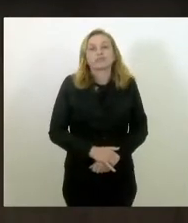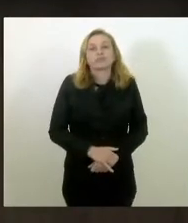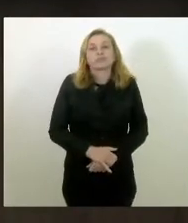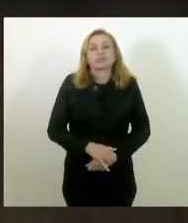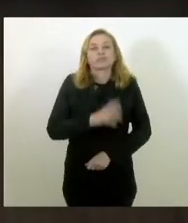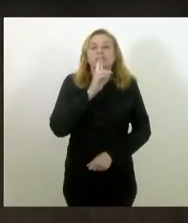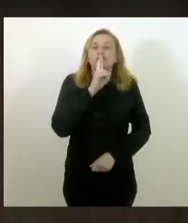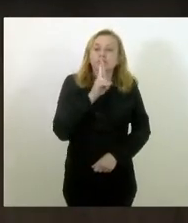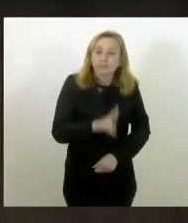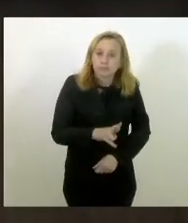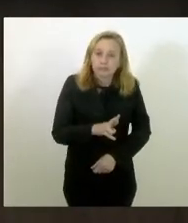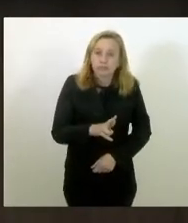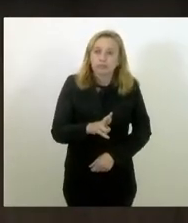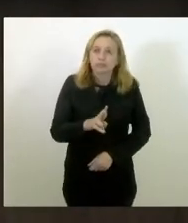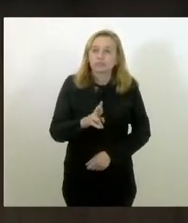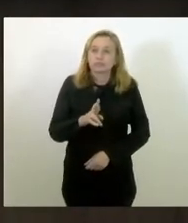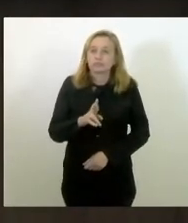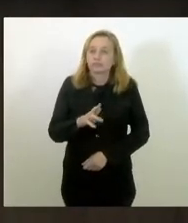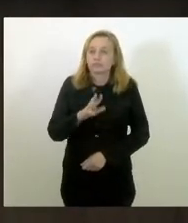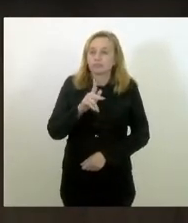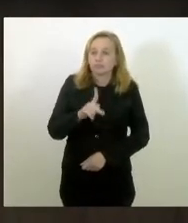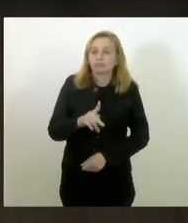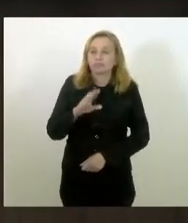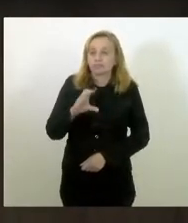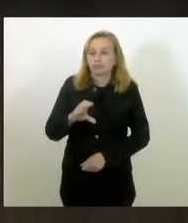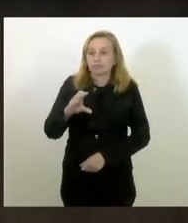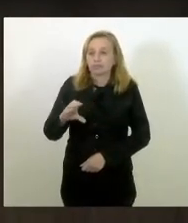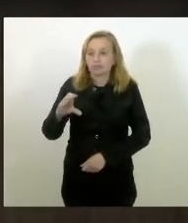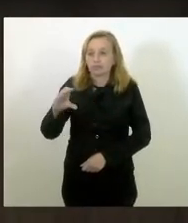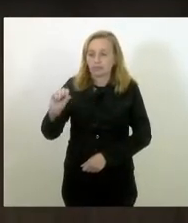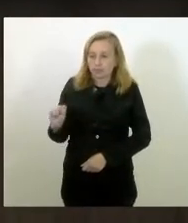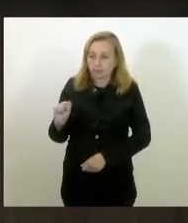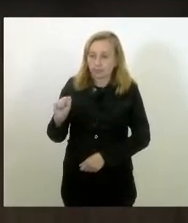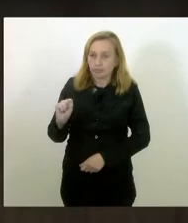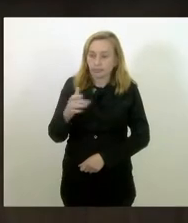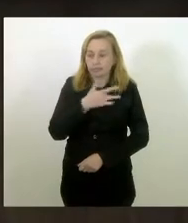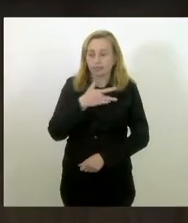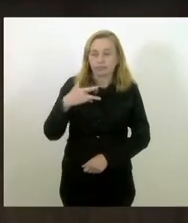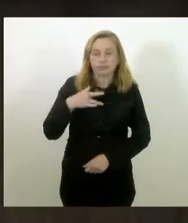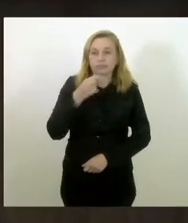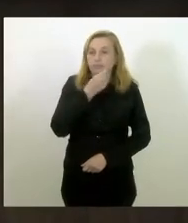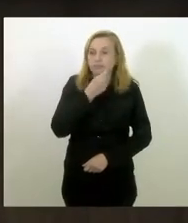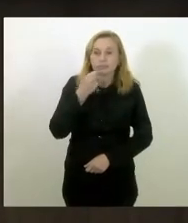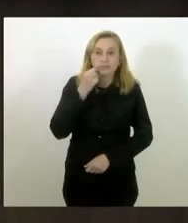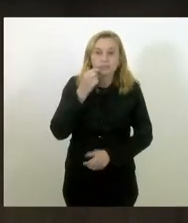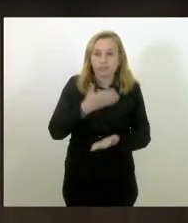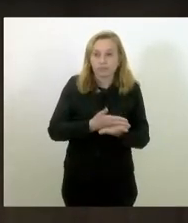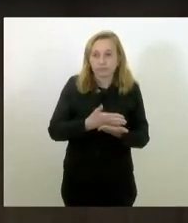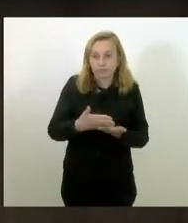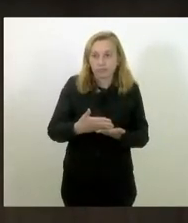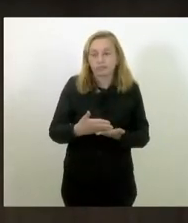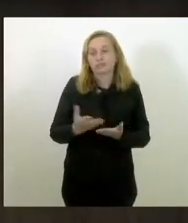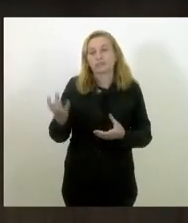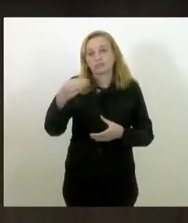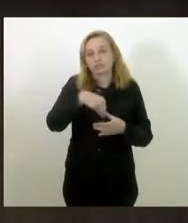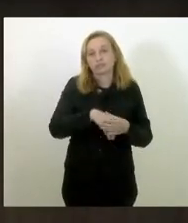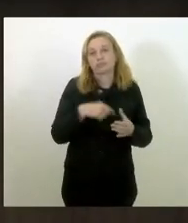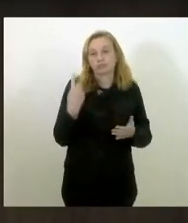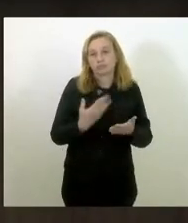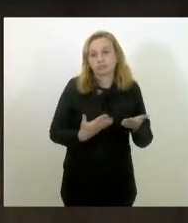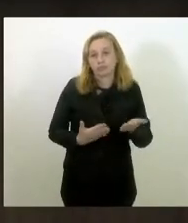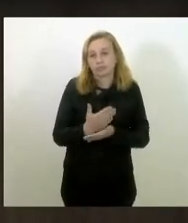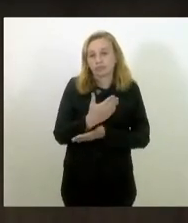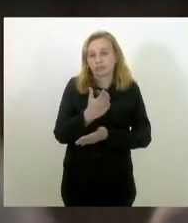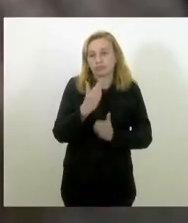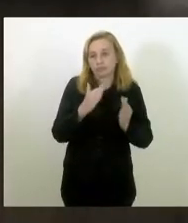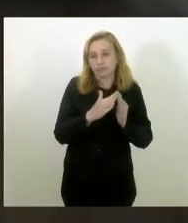Respondendo o questionamento a respeito do PCCS, da saúde, setembro, inicia, então, a implantação do que aprovamos nessa casa,